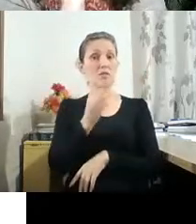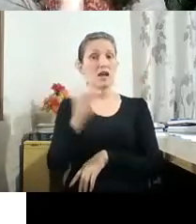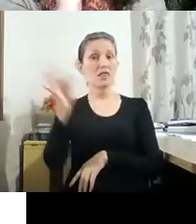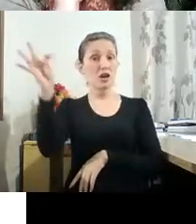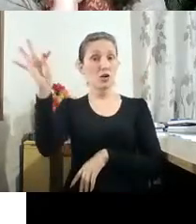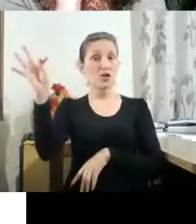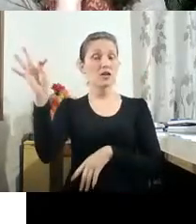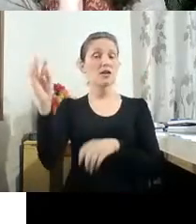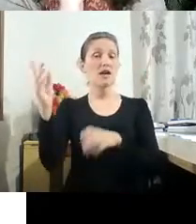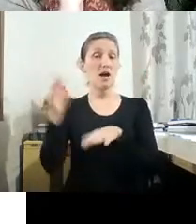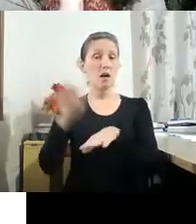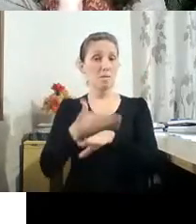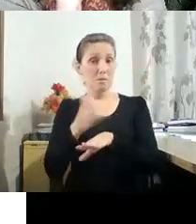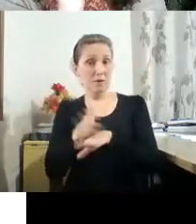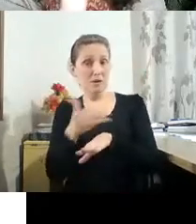a prática pela teoria,